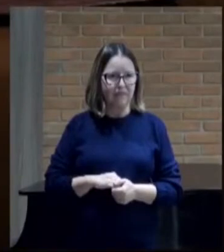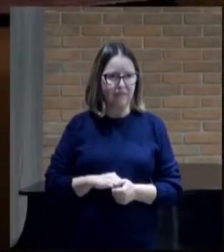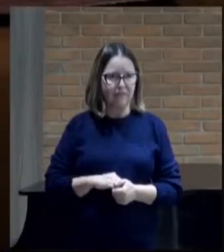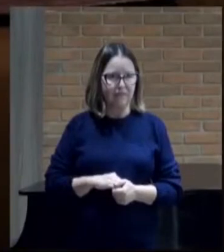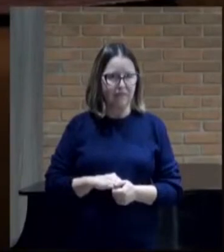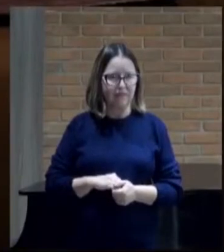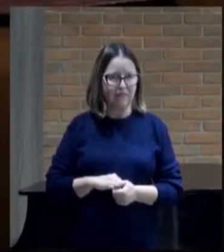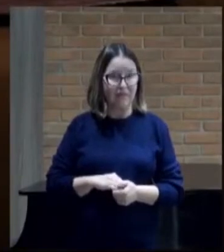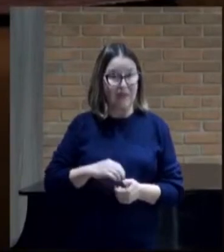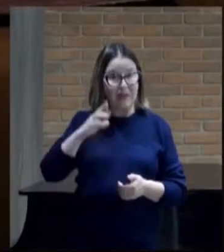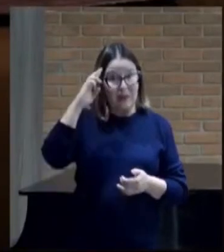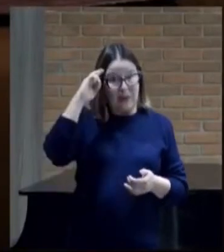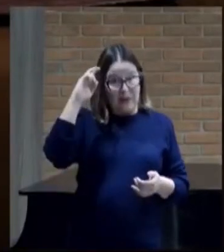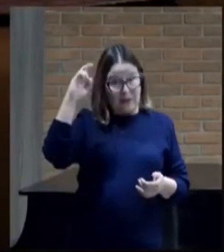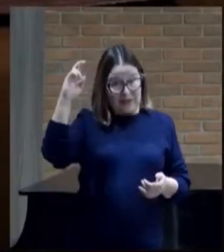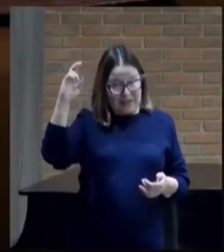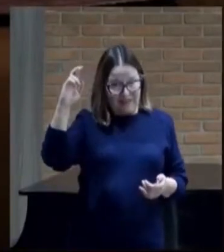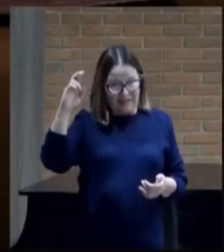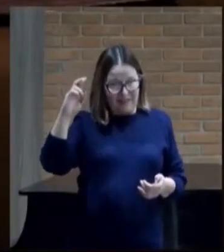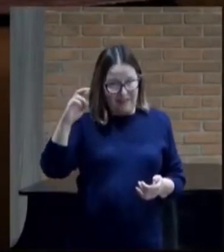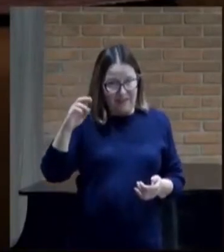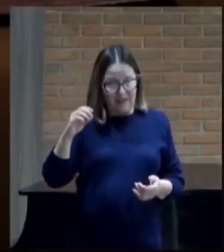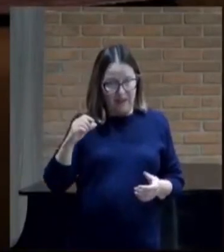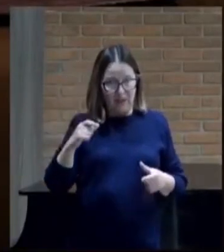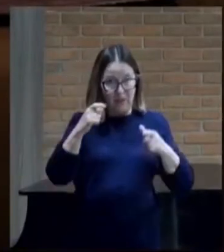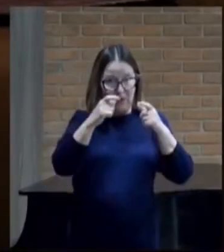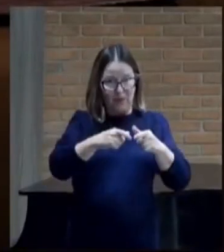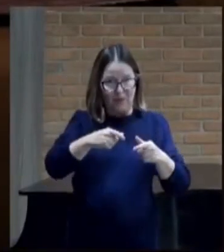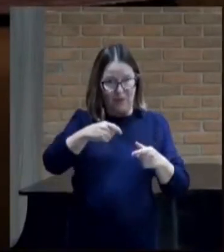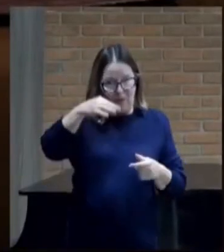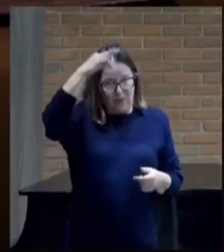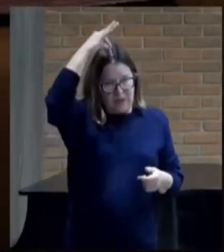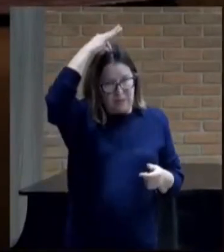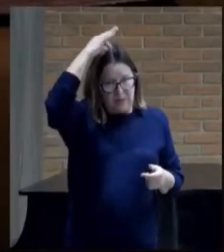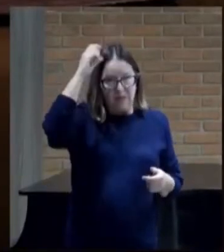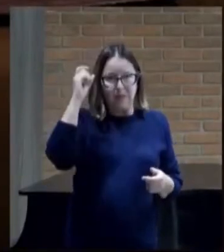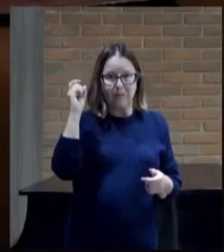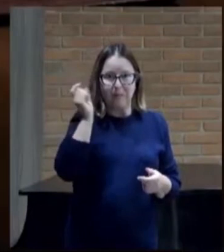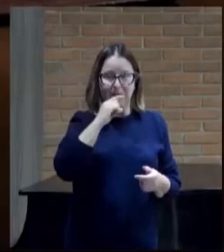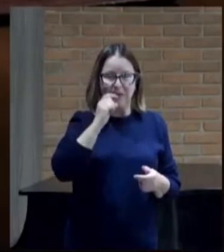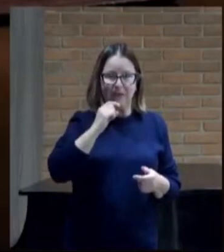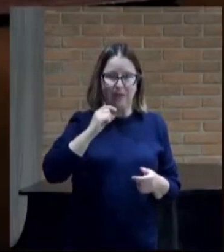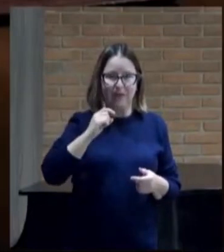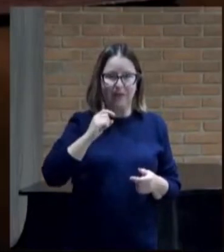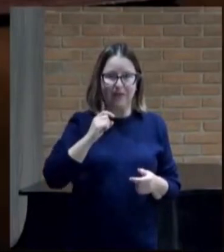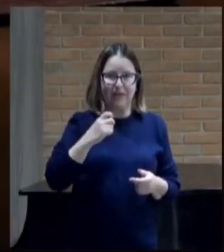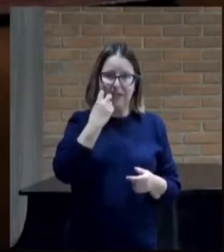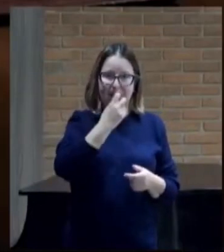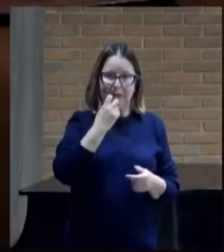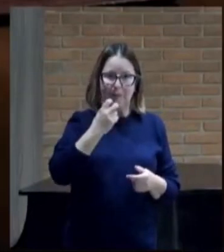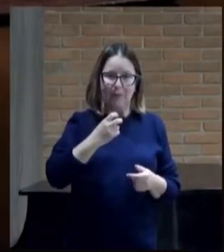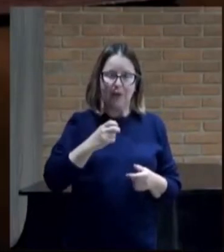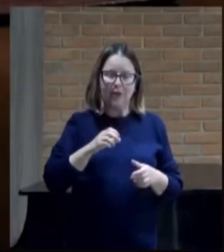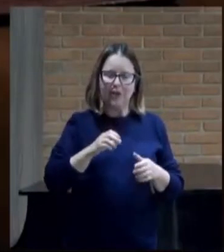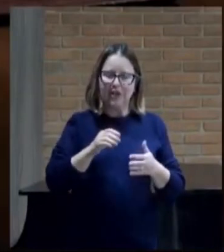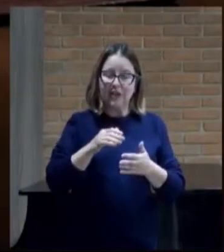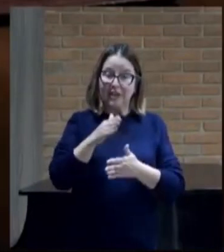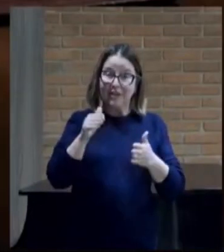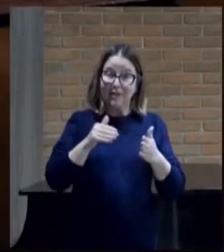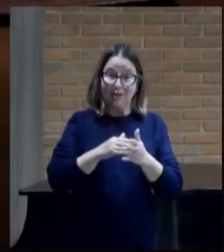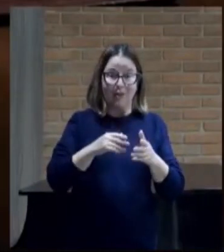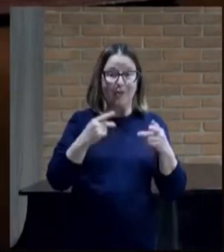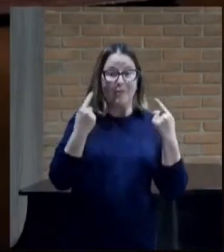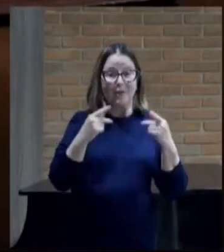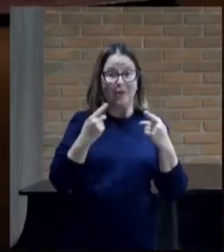eis que o senhor pôs o espírito mentiroso na boca de todos esses teus profetas e o